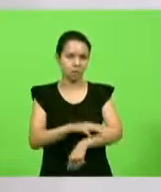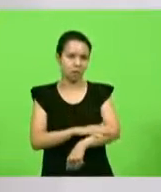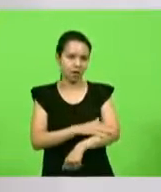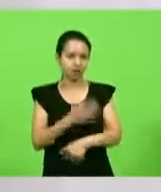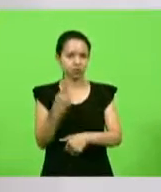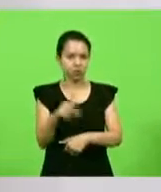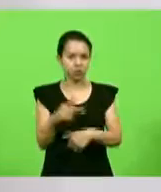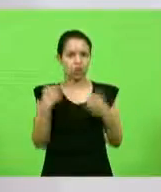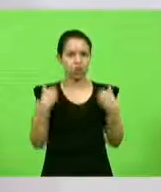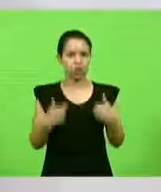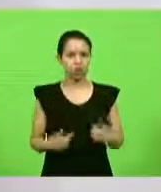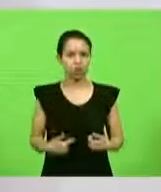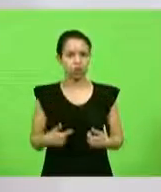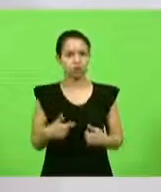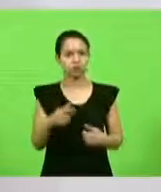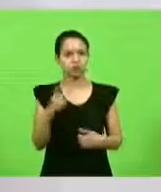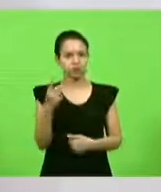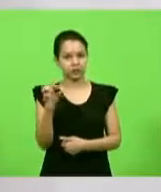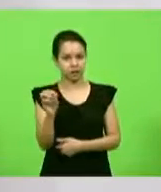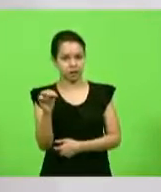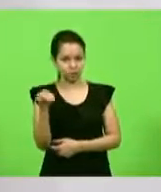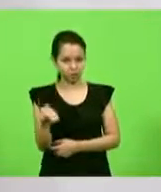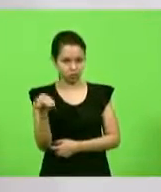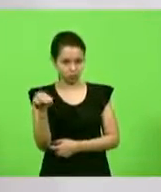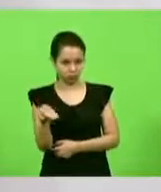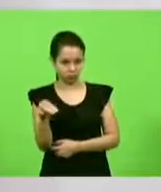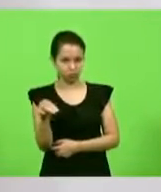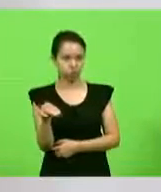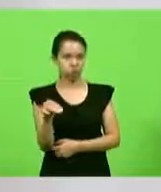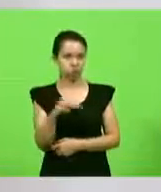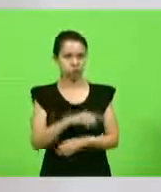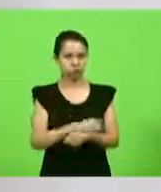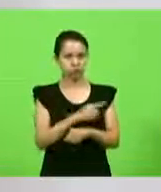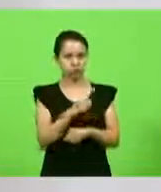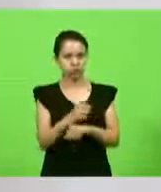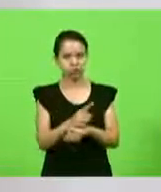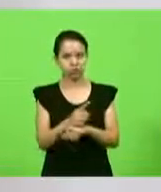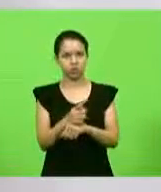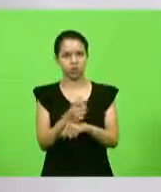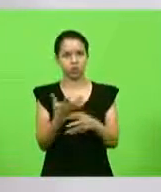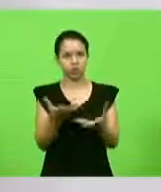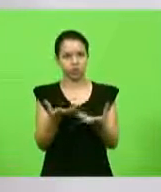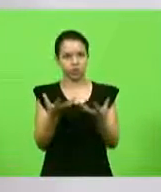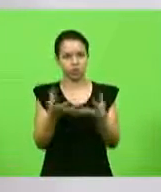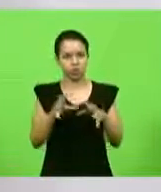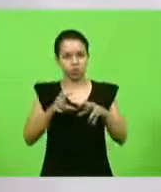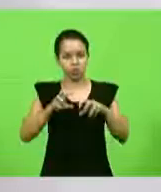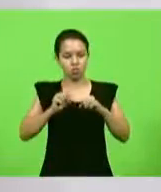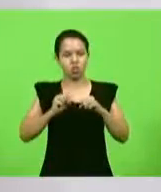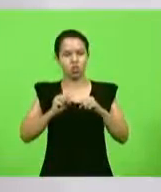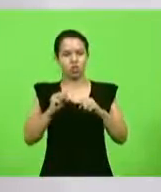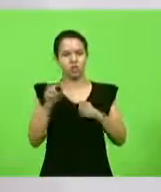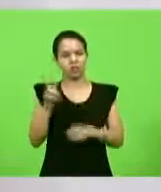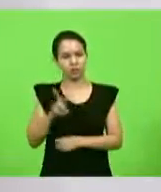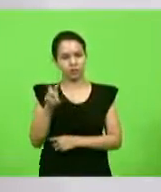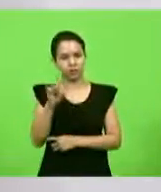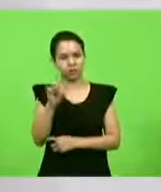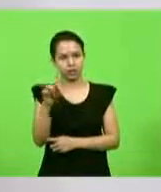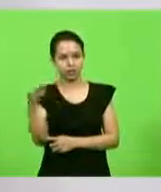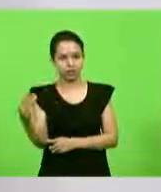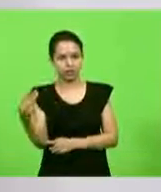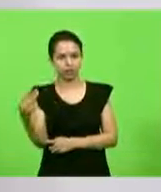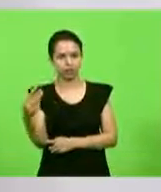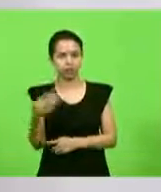corpo. Então, se você pega 10 minutos contado no relógio, você tem, adquire a vitamina D3. Pois bem, a